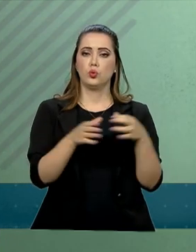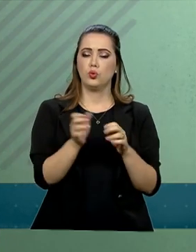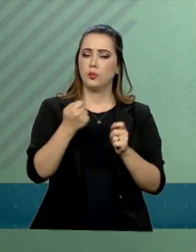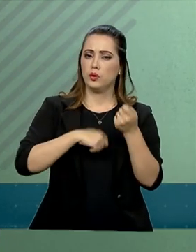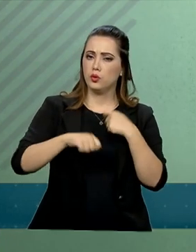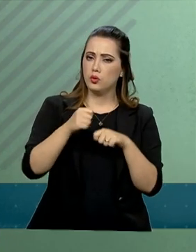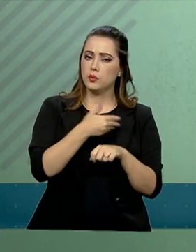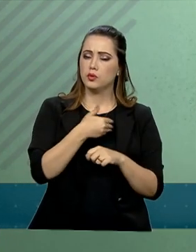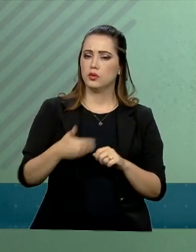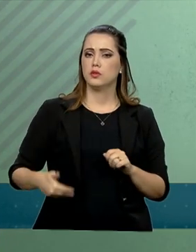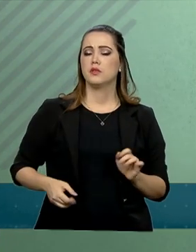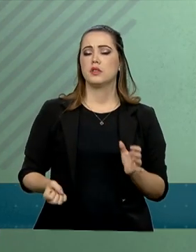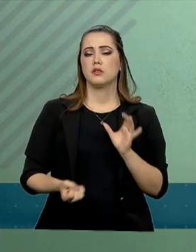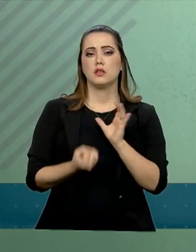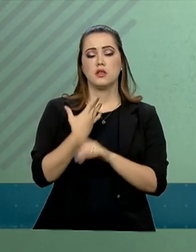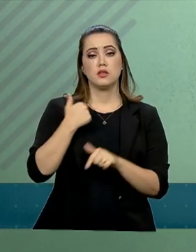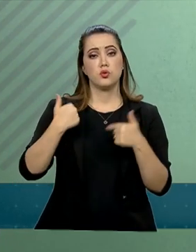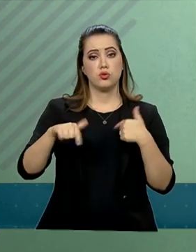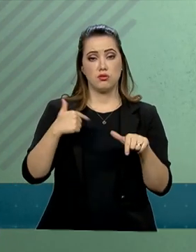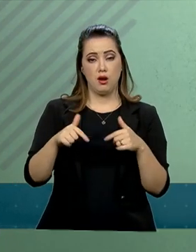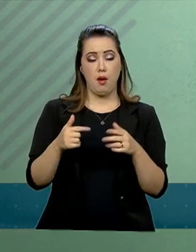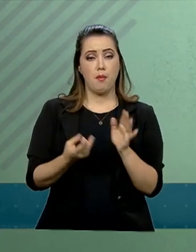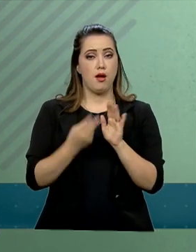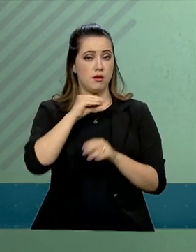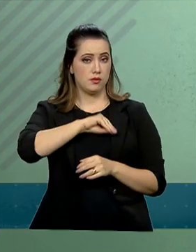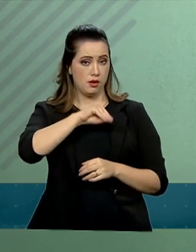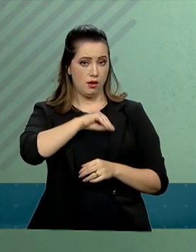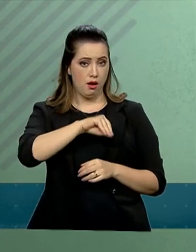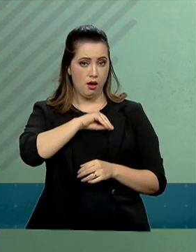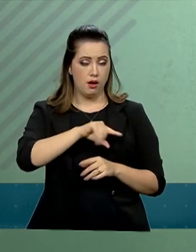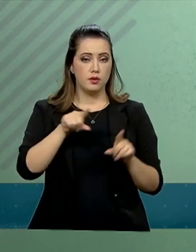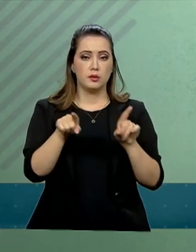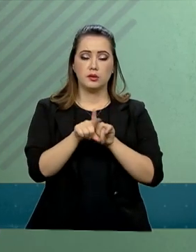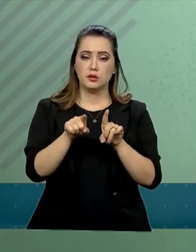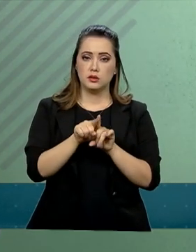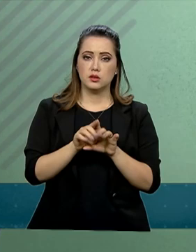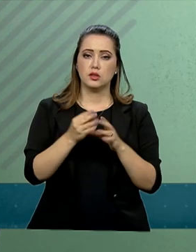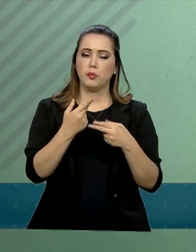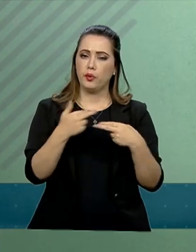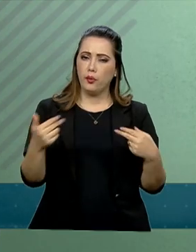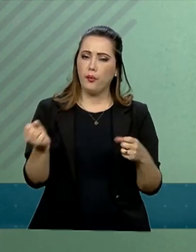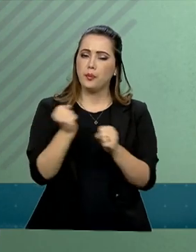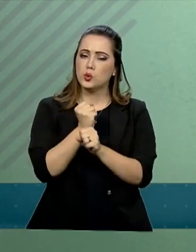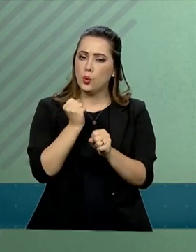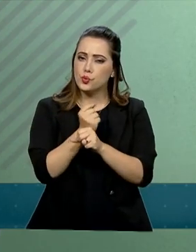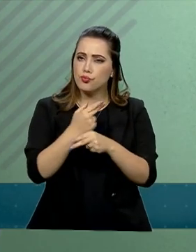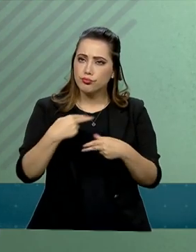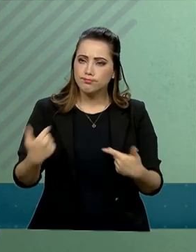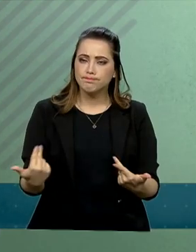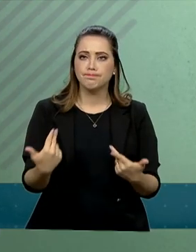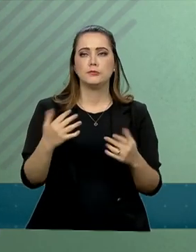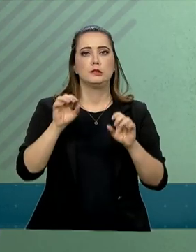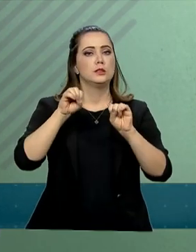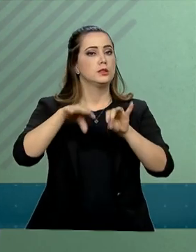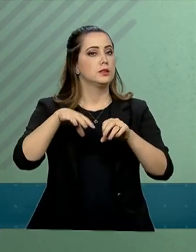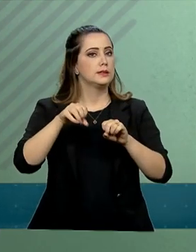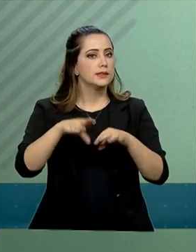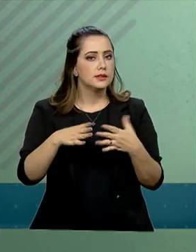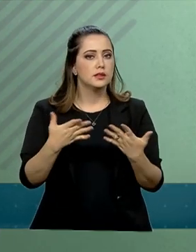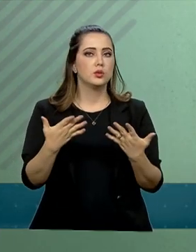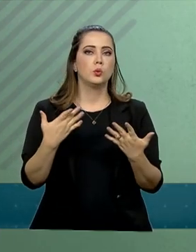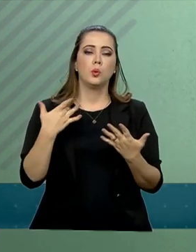a geração de emprego e renda, além de investimentos em infraestrutura, educação, saúde,